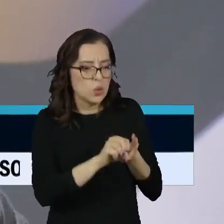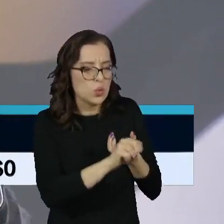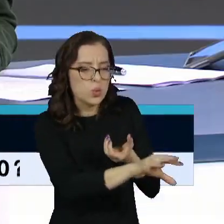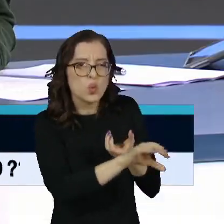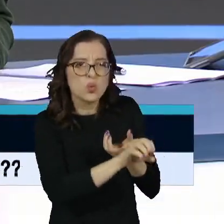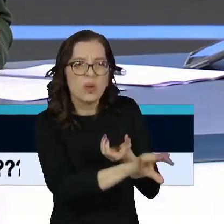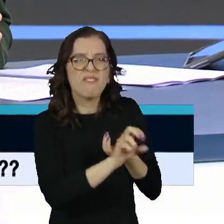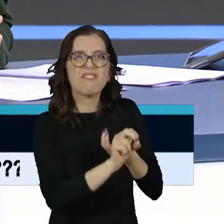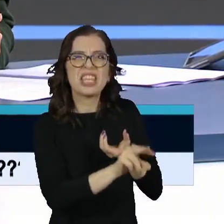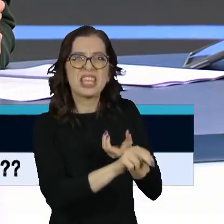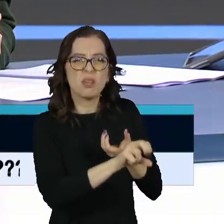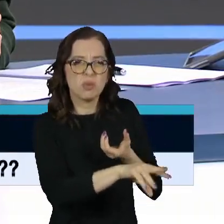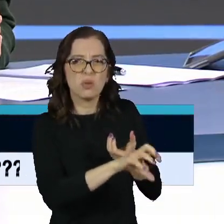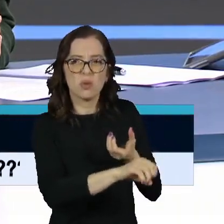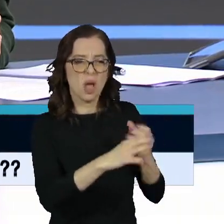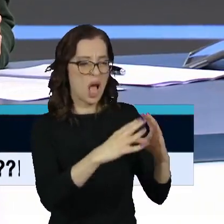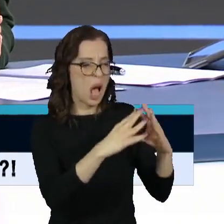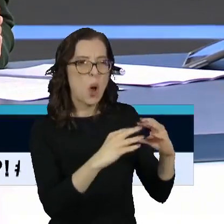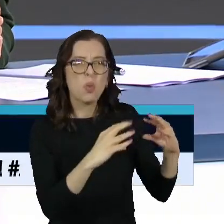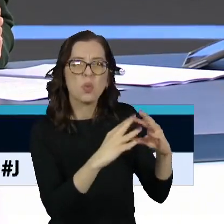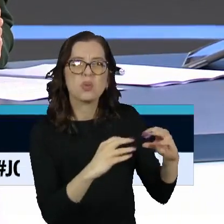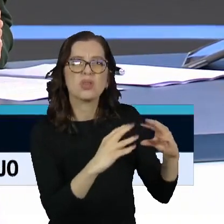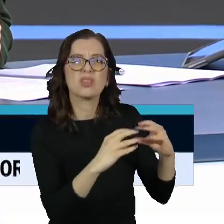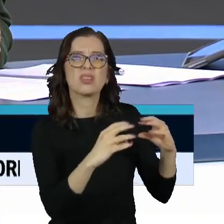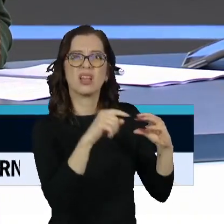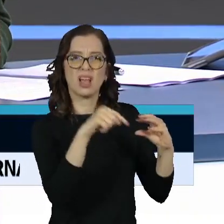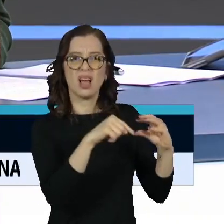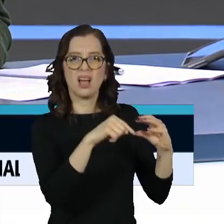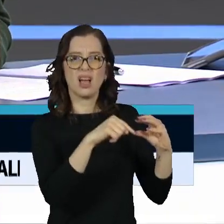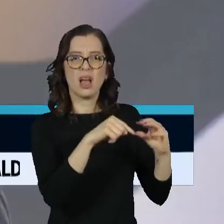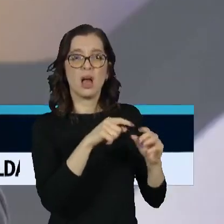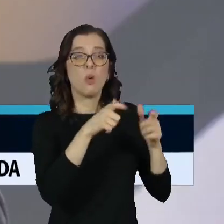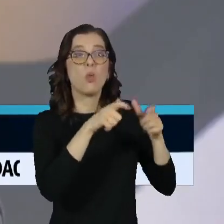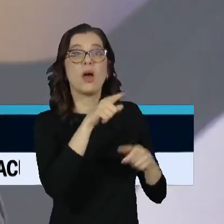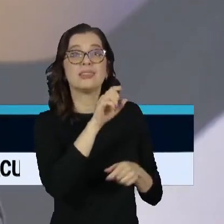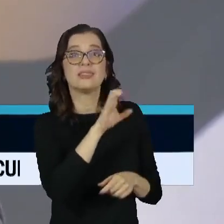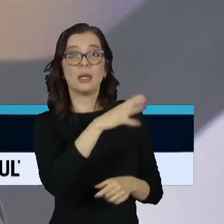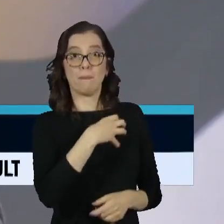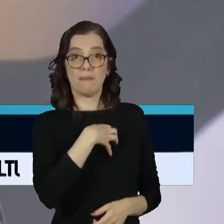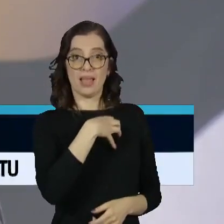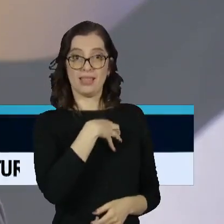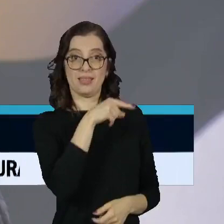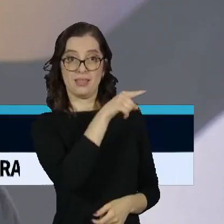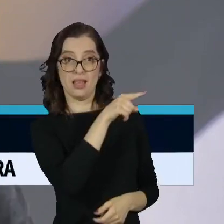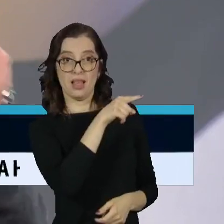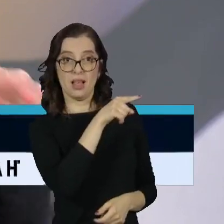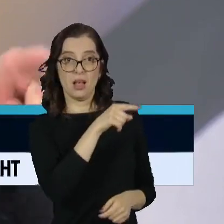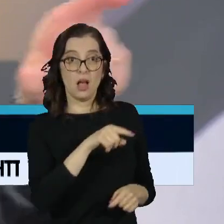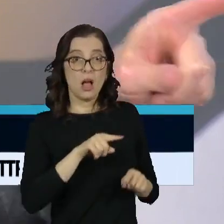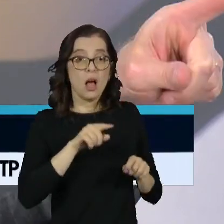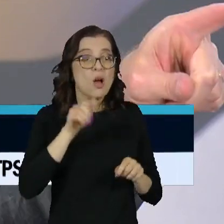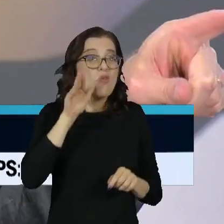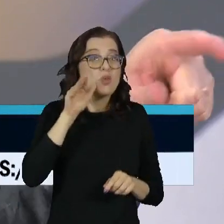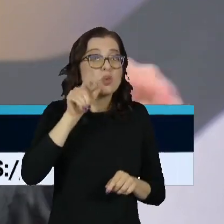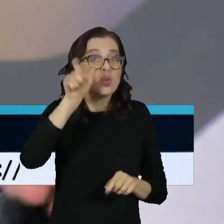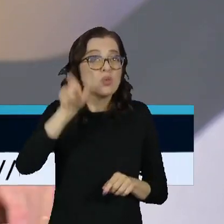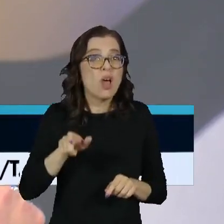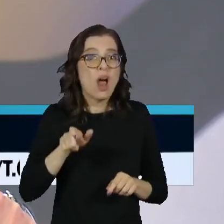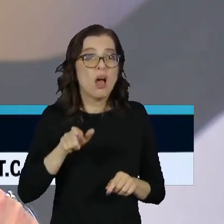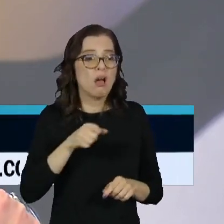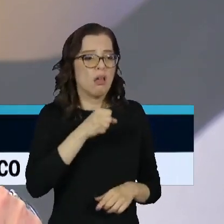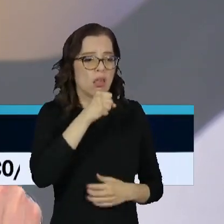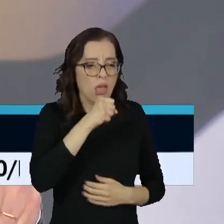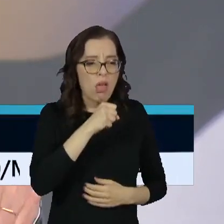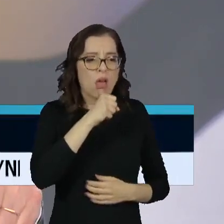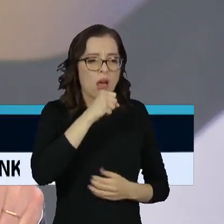Bahia, que estão morrendo cidadãos que trabalham nessa lavoura por causa do uso de